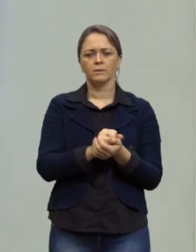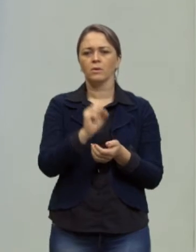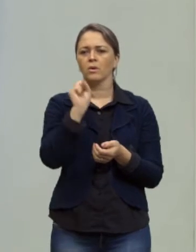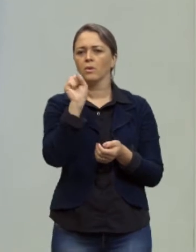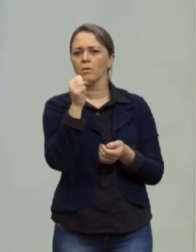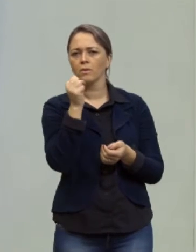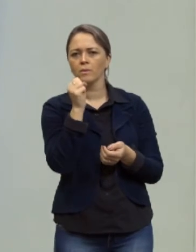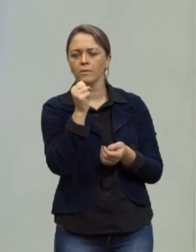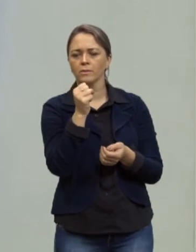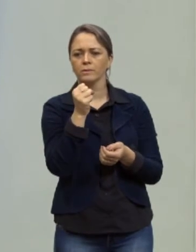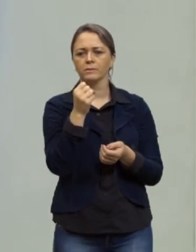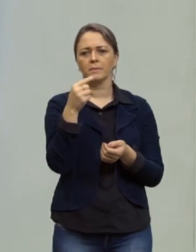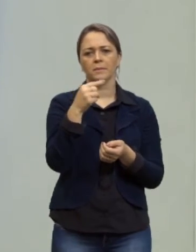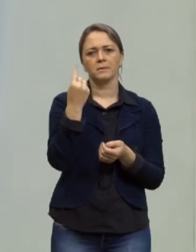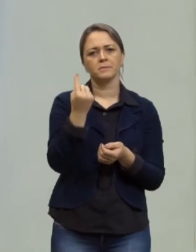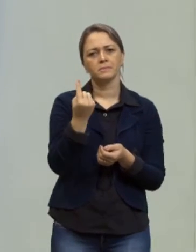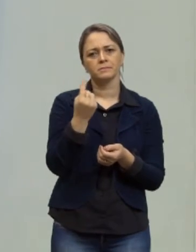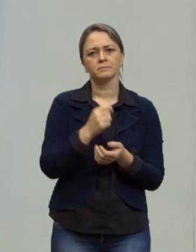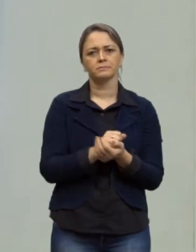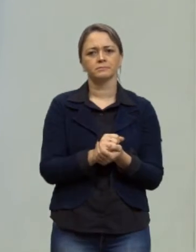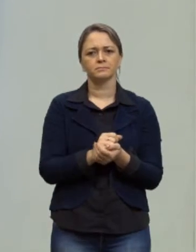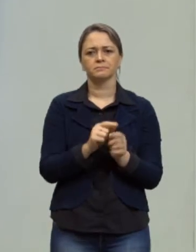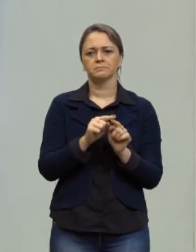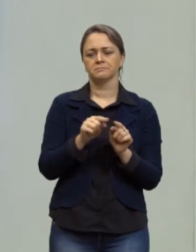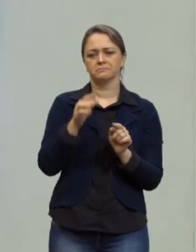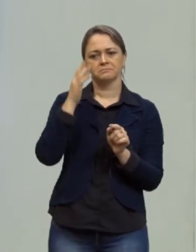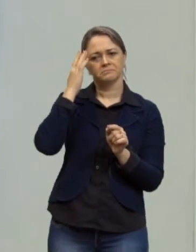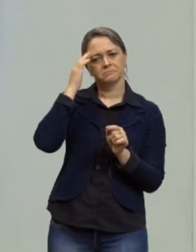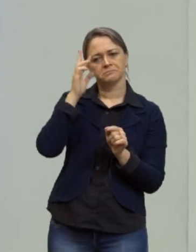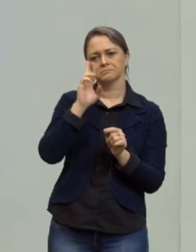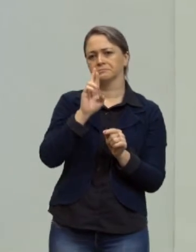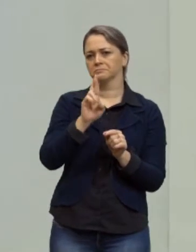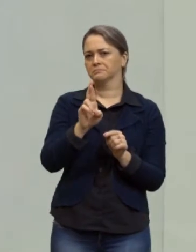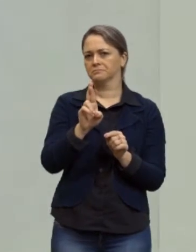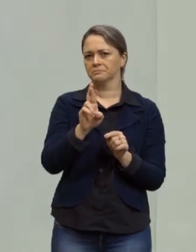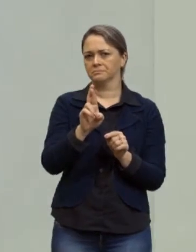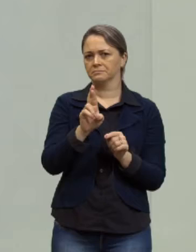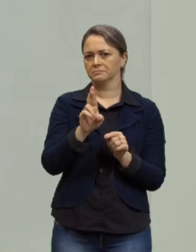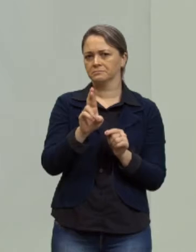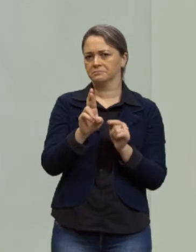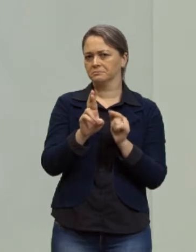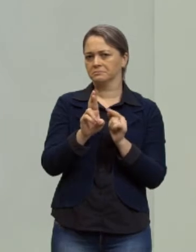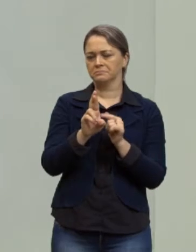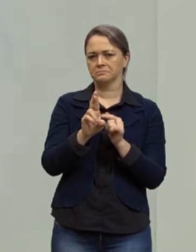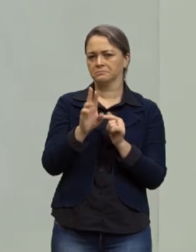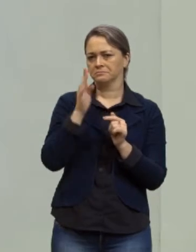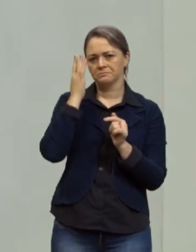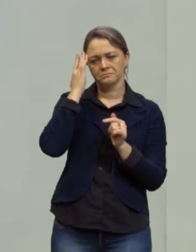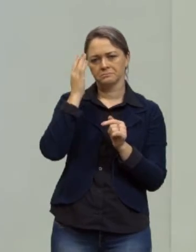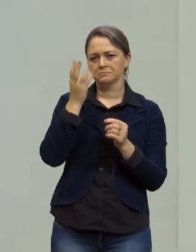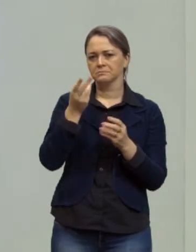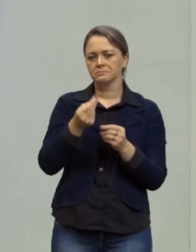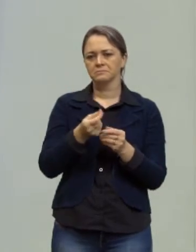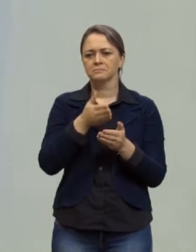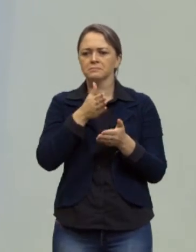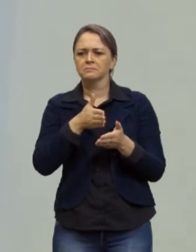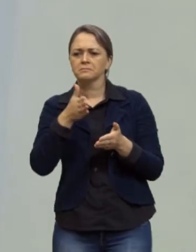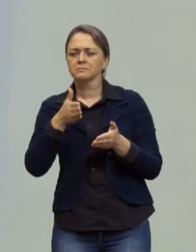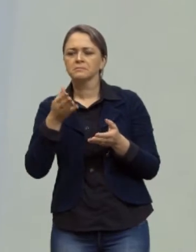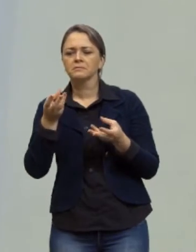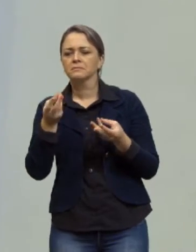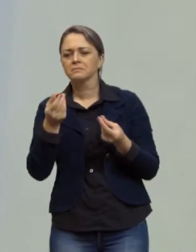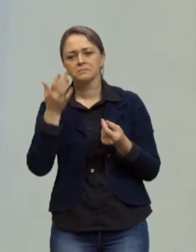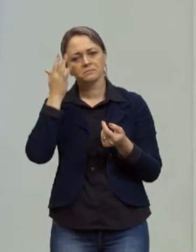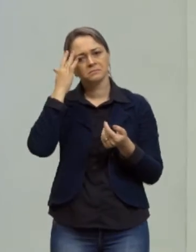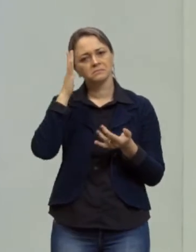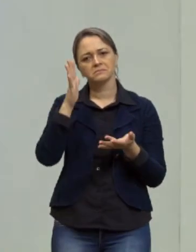menos um mas nós não conhecemos a razão então nós precisamos descobrir quem é esta razão.